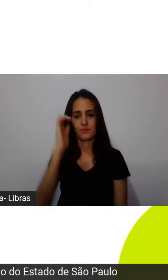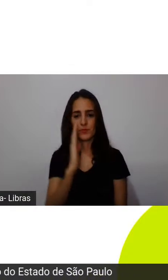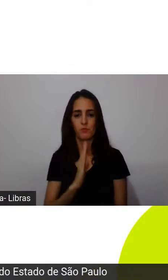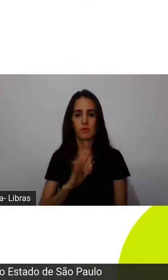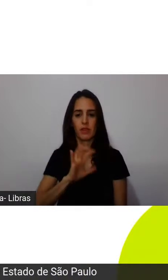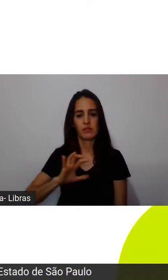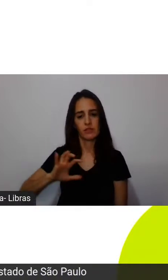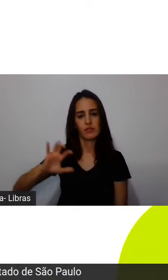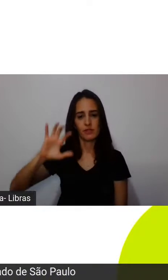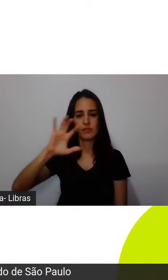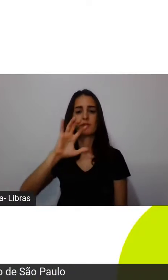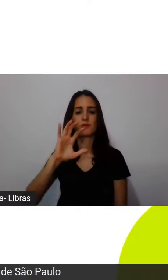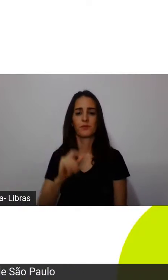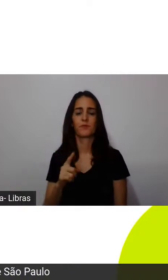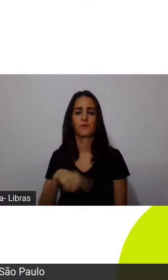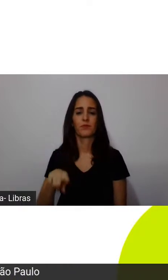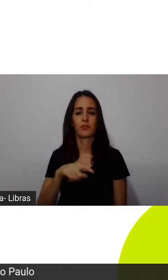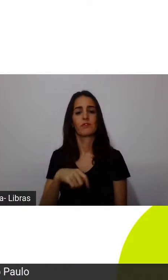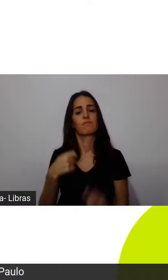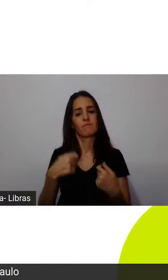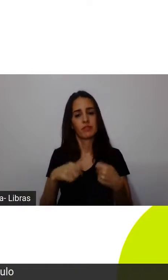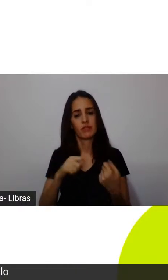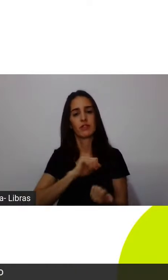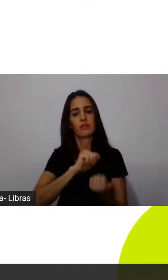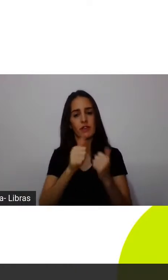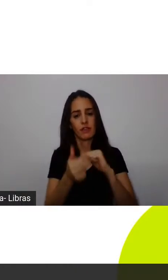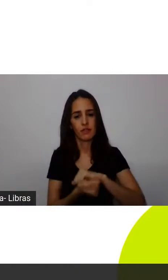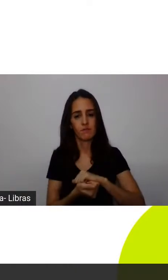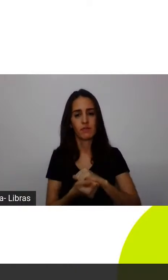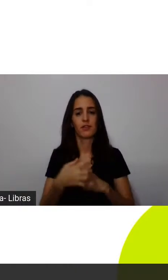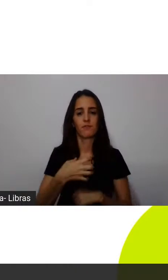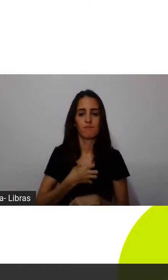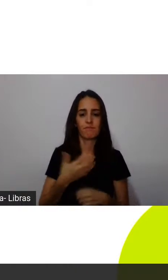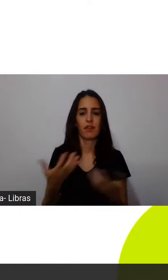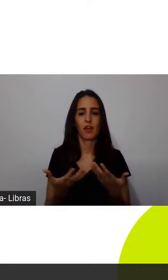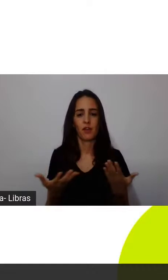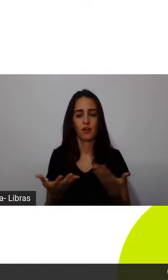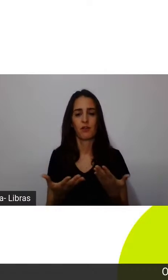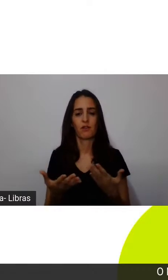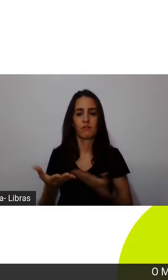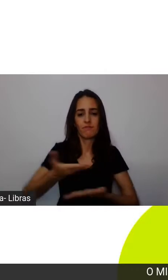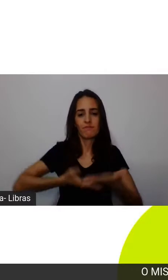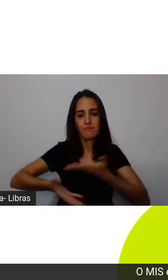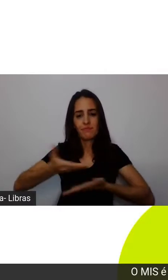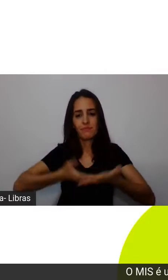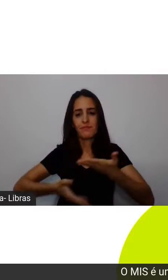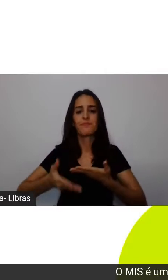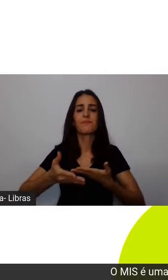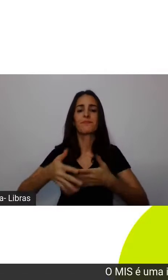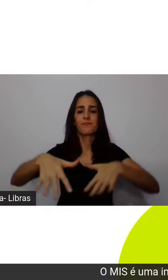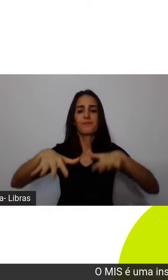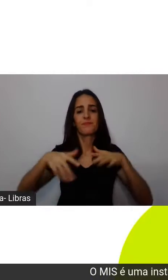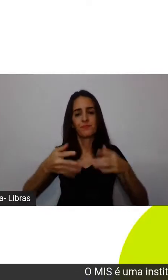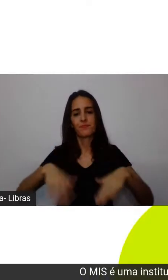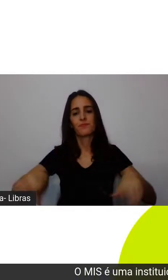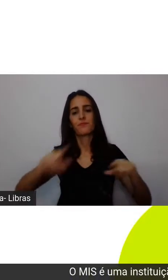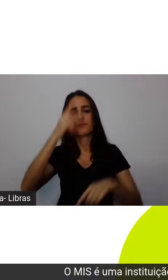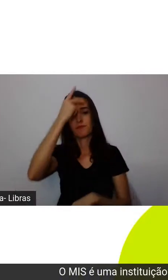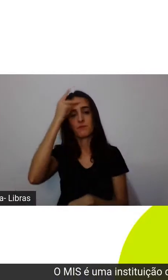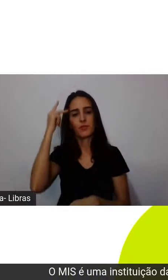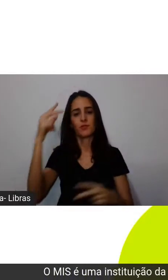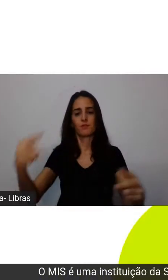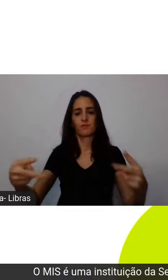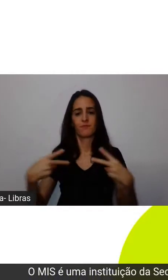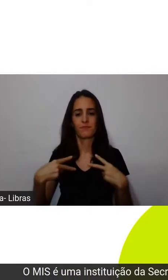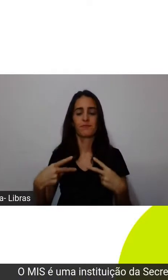nos obrigou a criar essa nova forma de interação com a plateia, com o nosso público